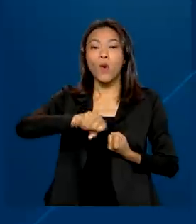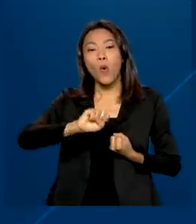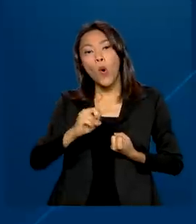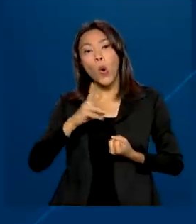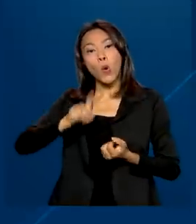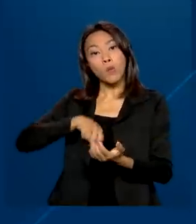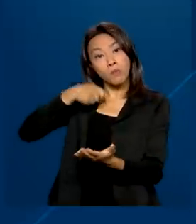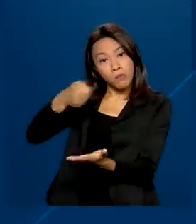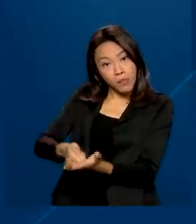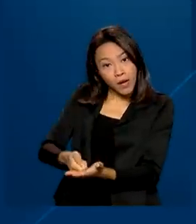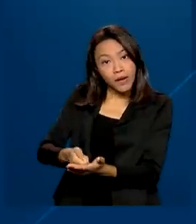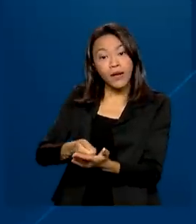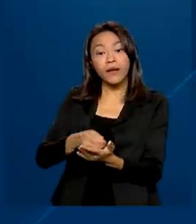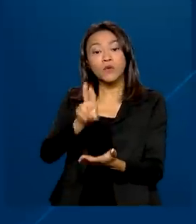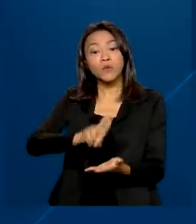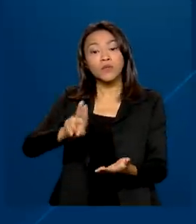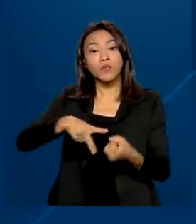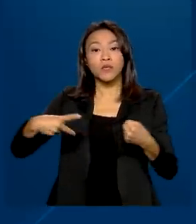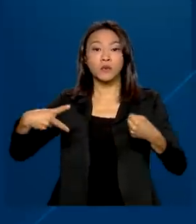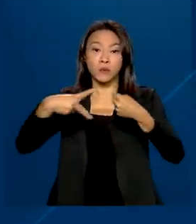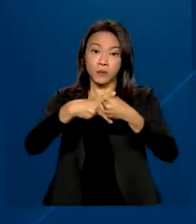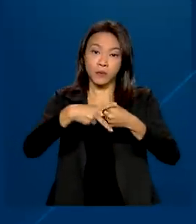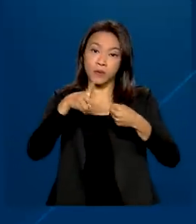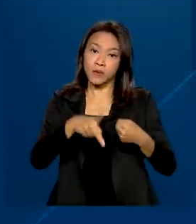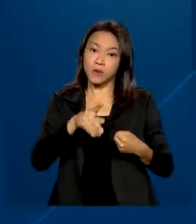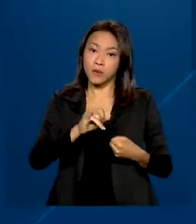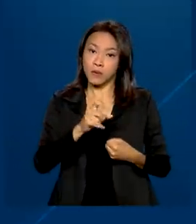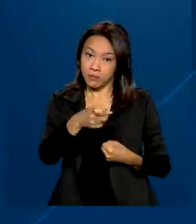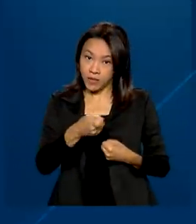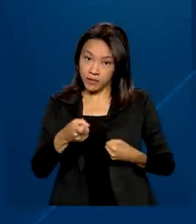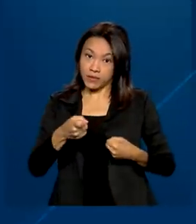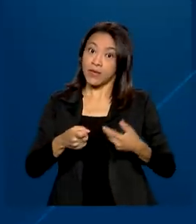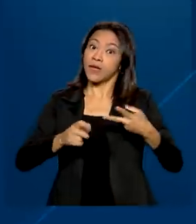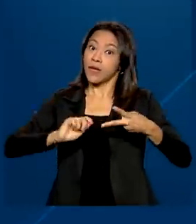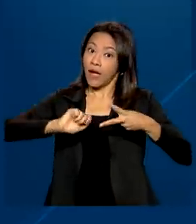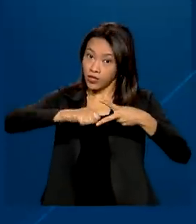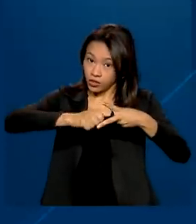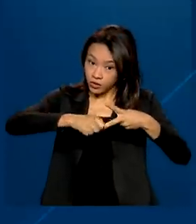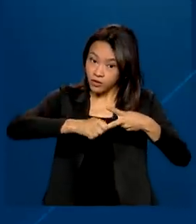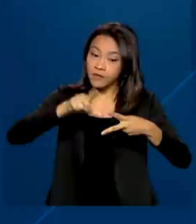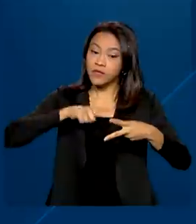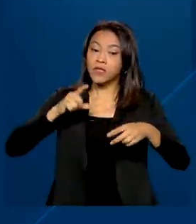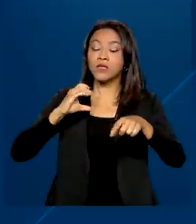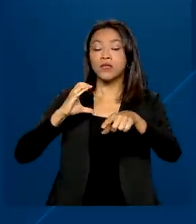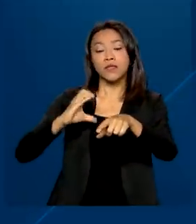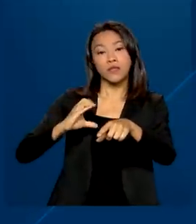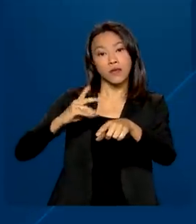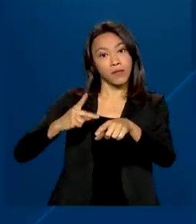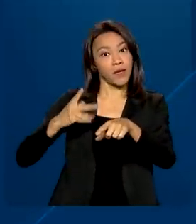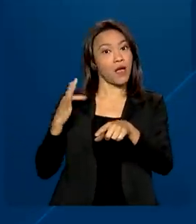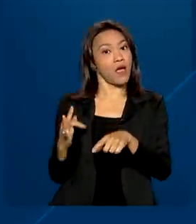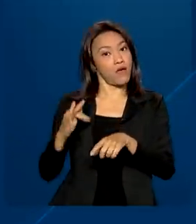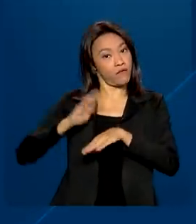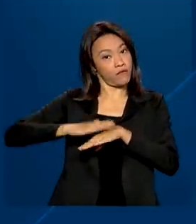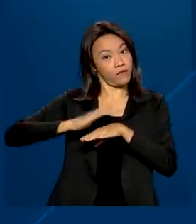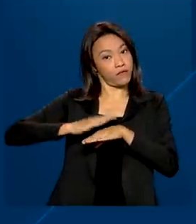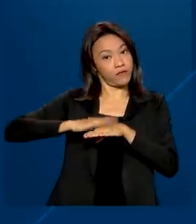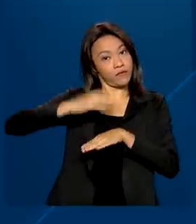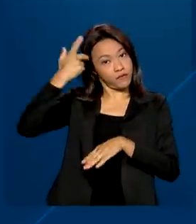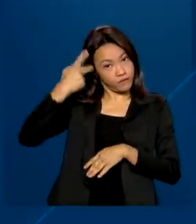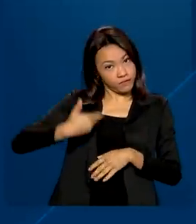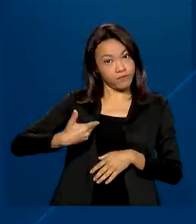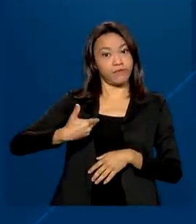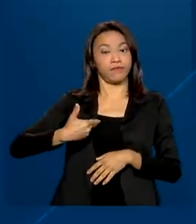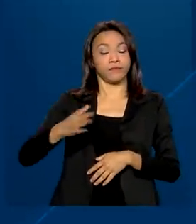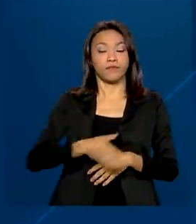o imposto devido via PIX, desde que a chave PIX seja o CPF do titular da declaração. Também passa